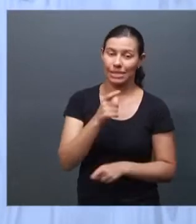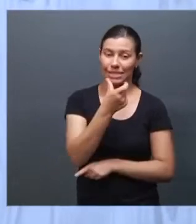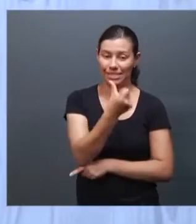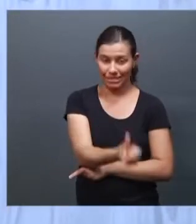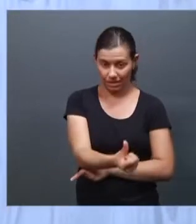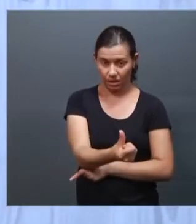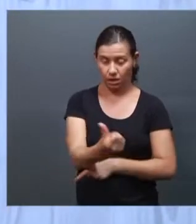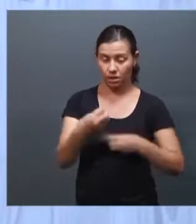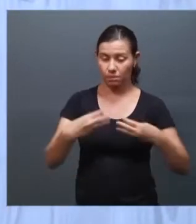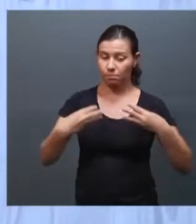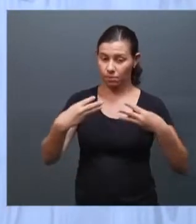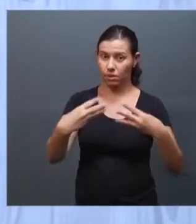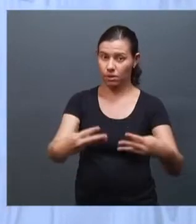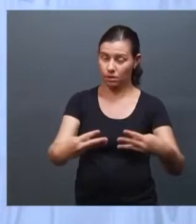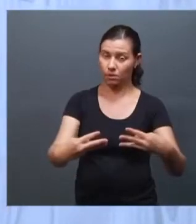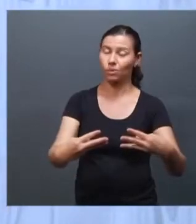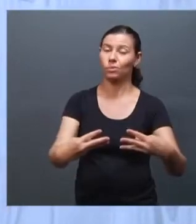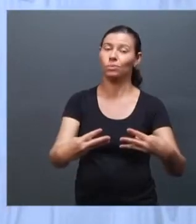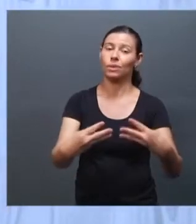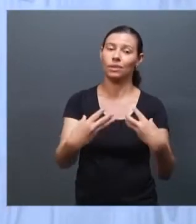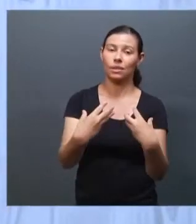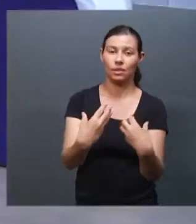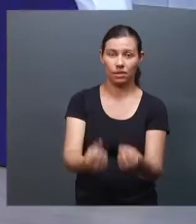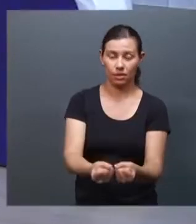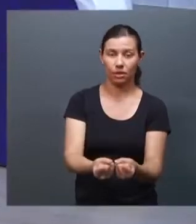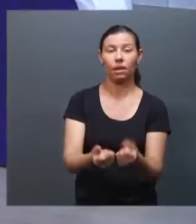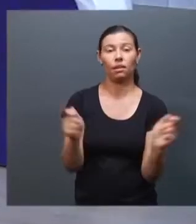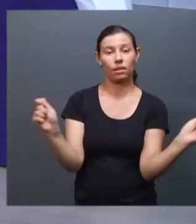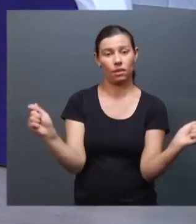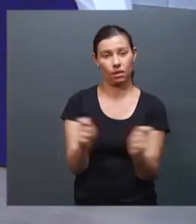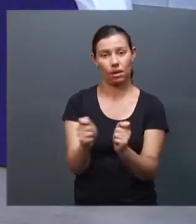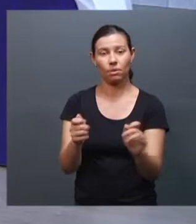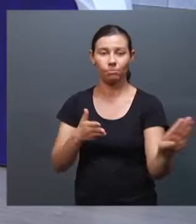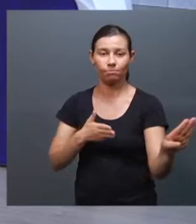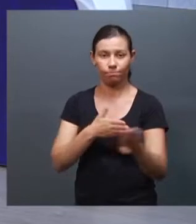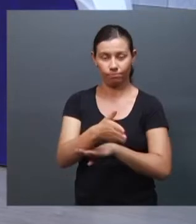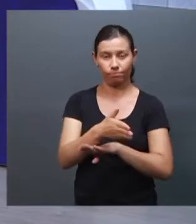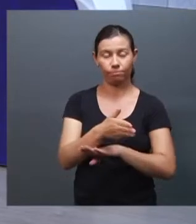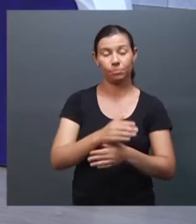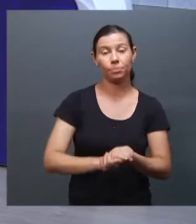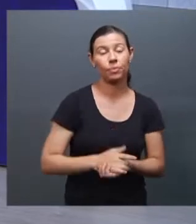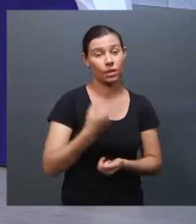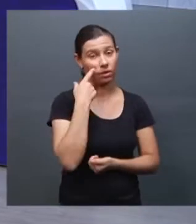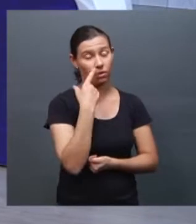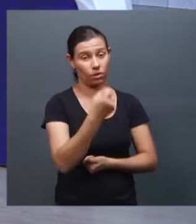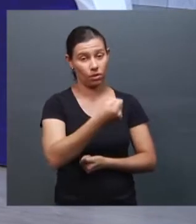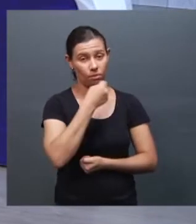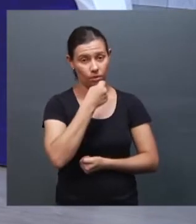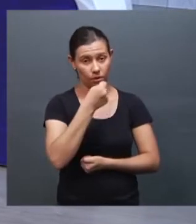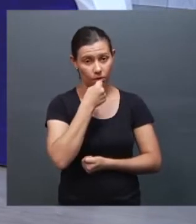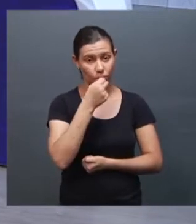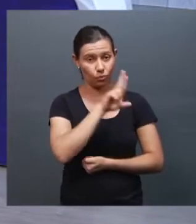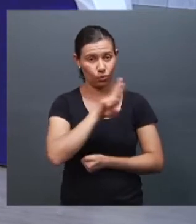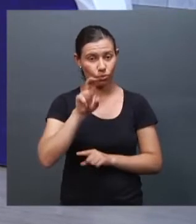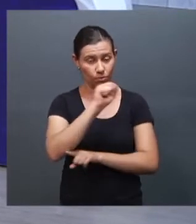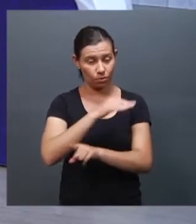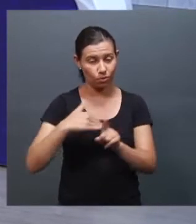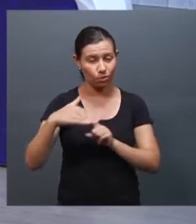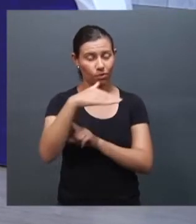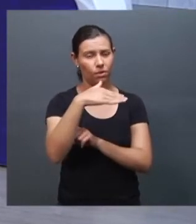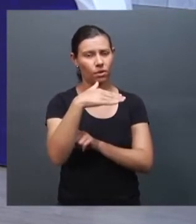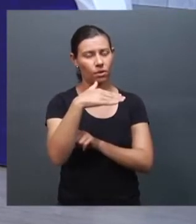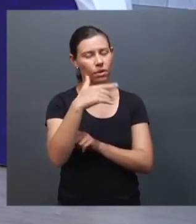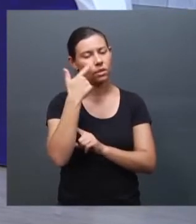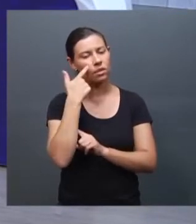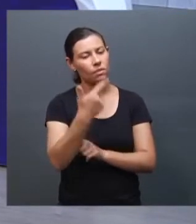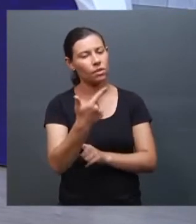votem a favor que é o que é o necessário. A gente viu na reportagem a questão do nome social. Como